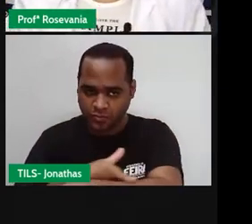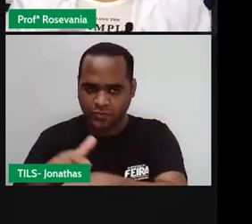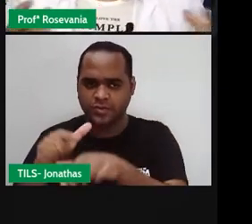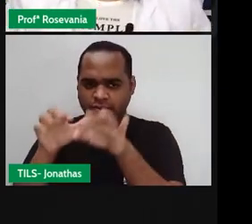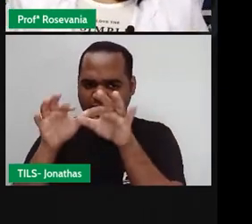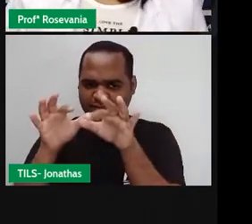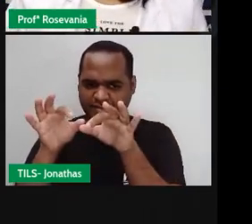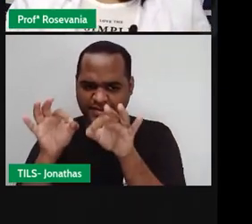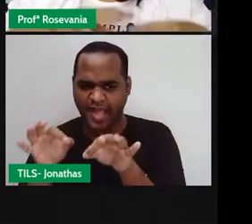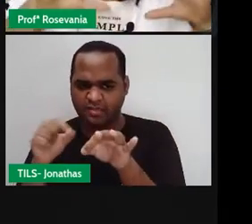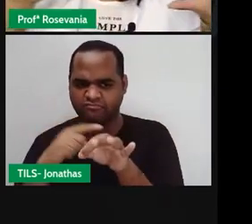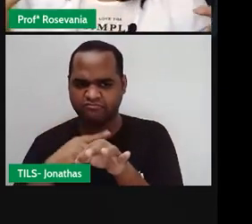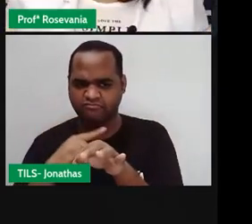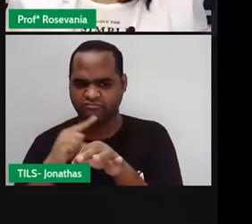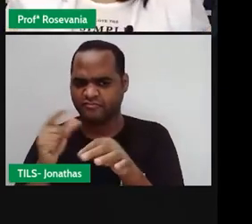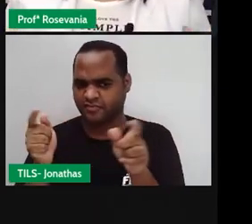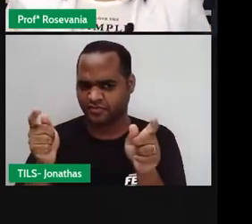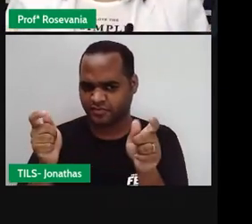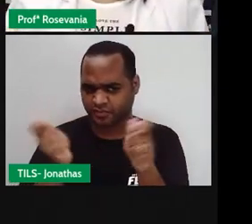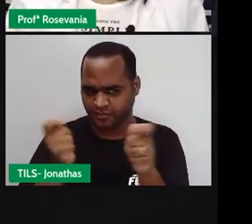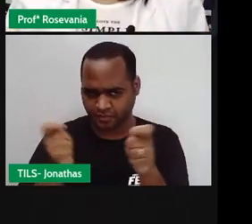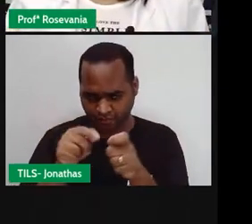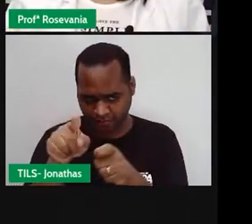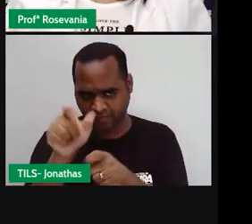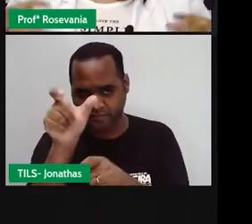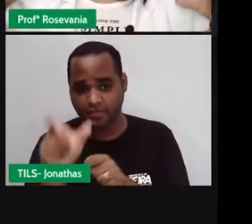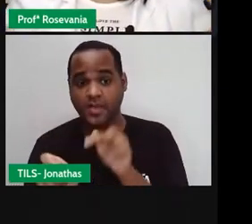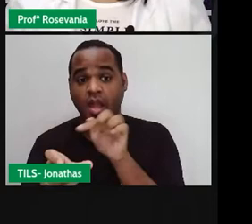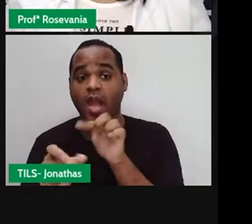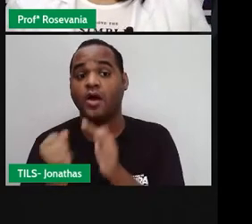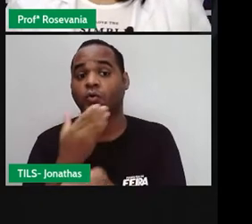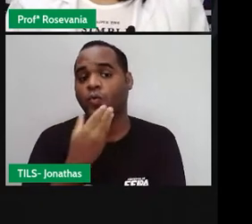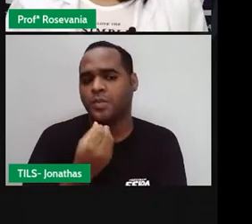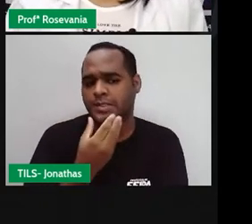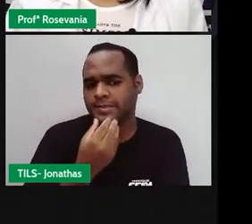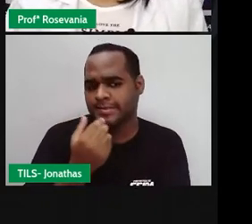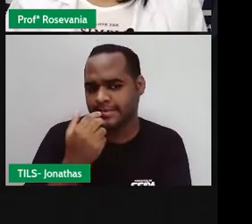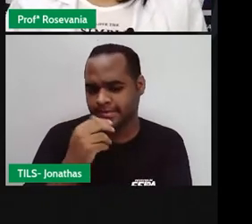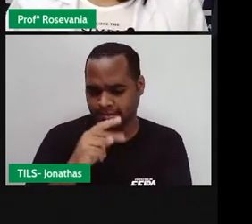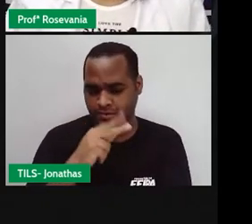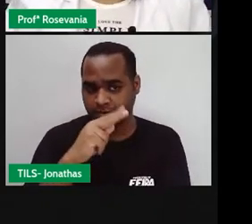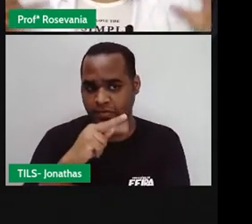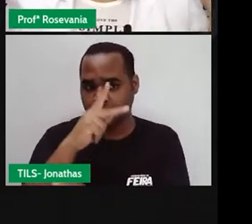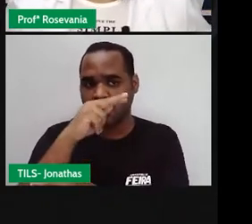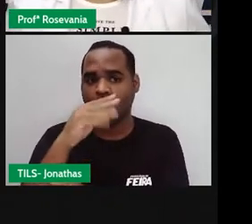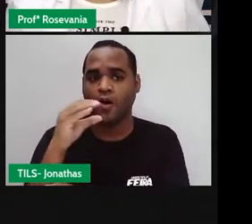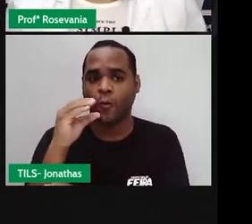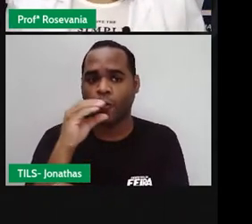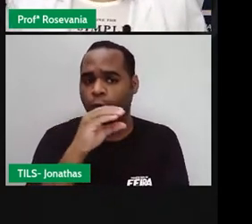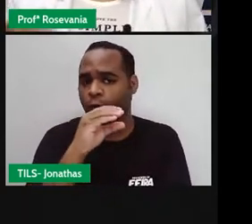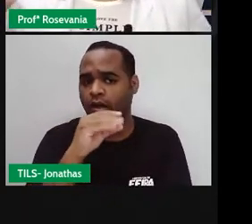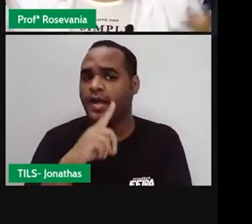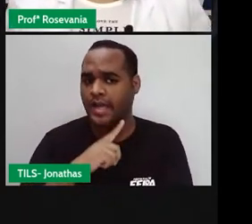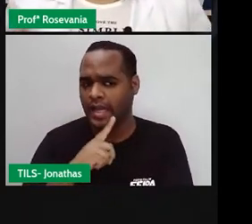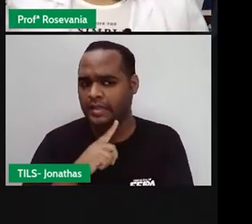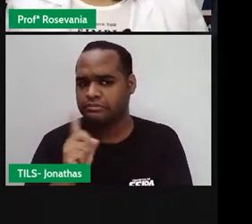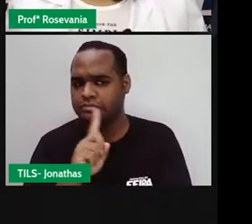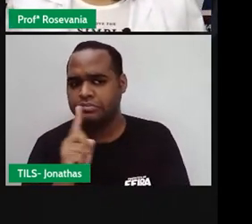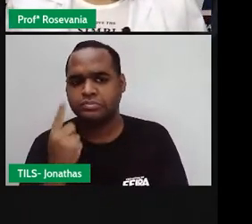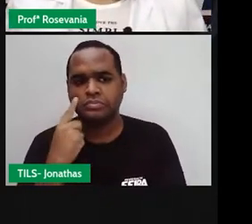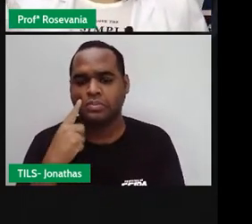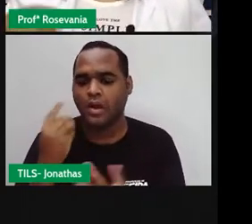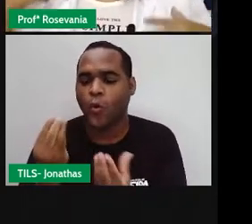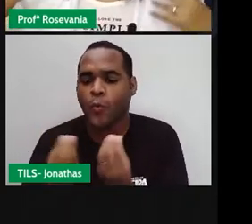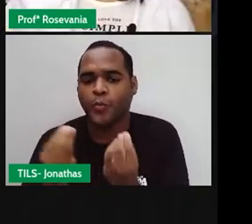tendo, né, com a natureza, será que ele está aumentando essas temperaturas? E se está aumentando, como é que é esse